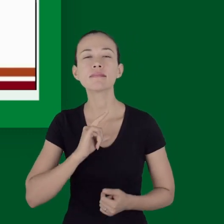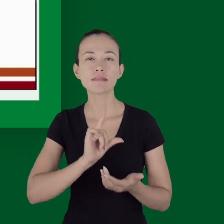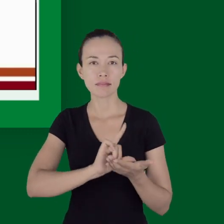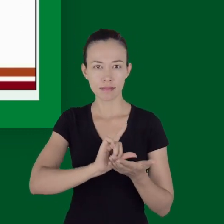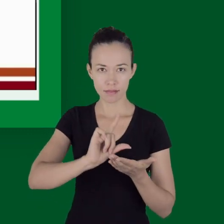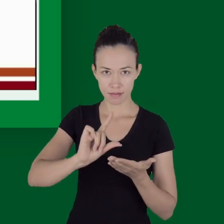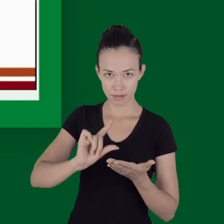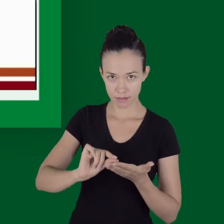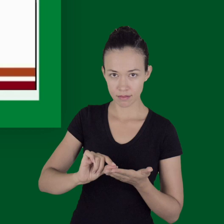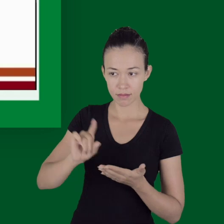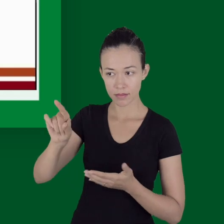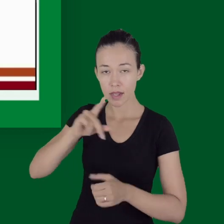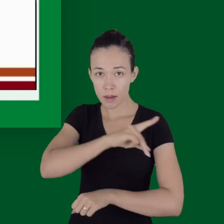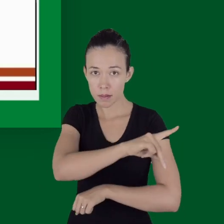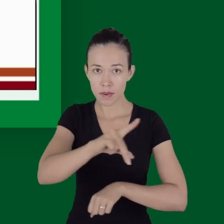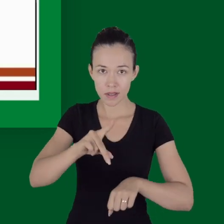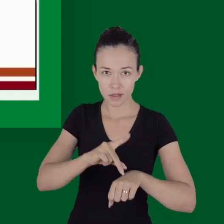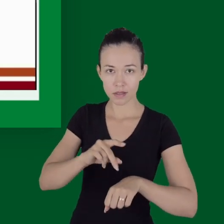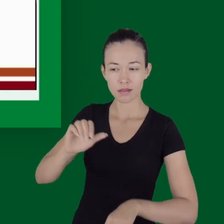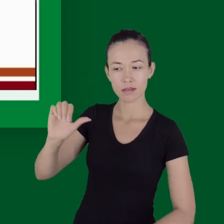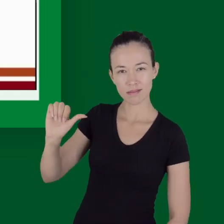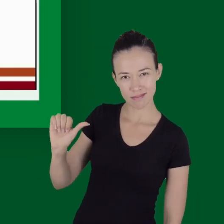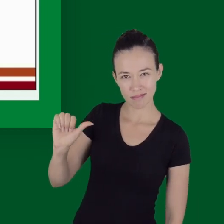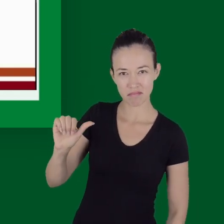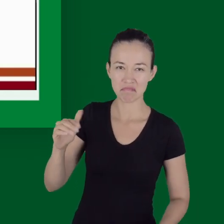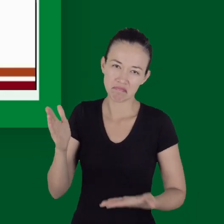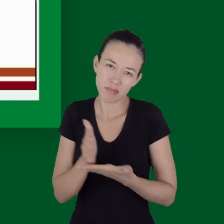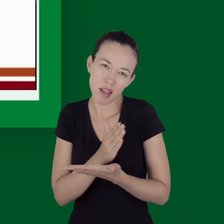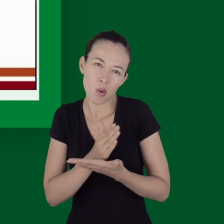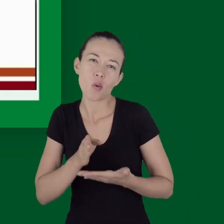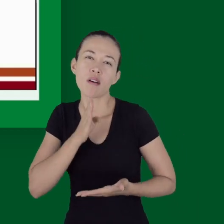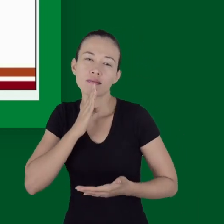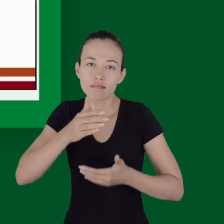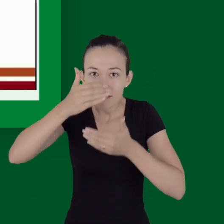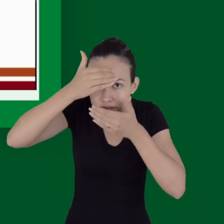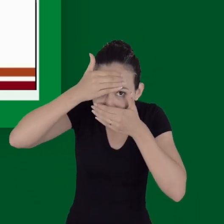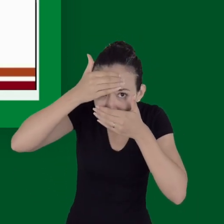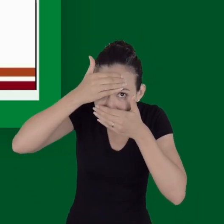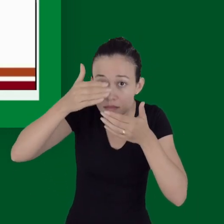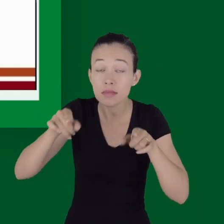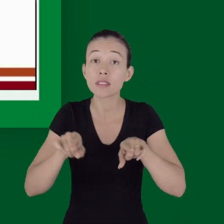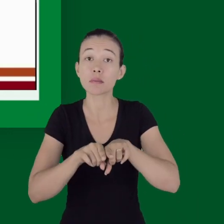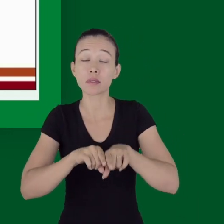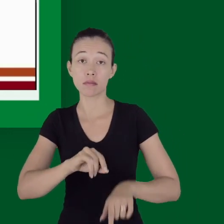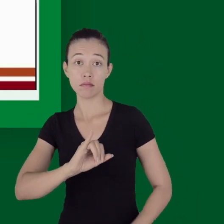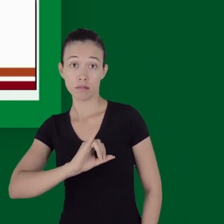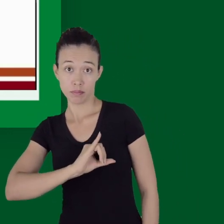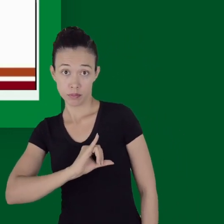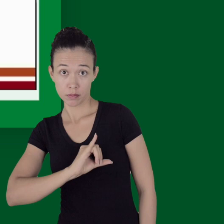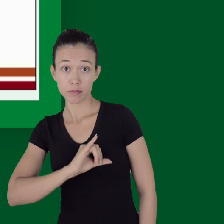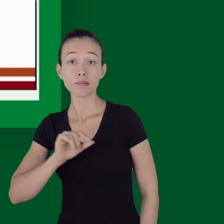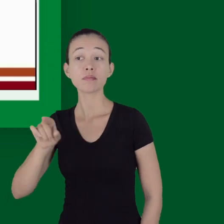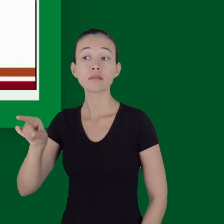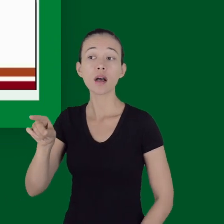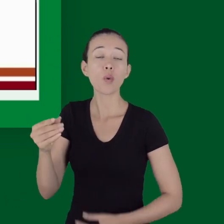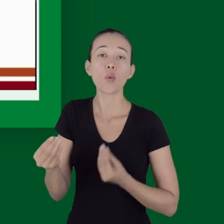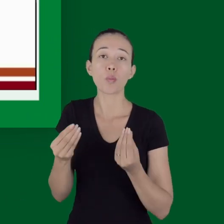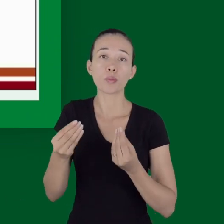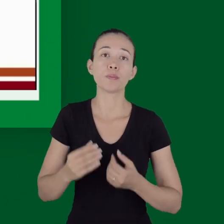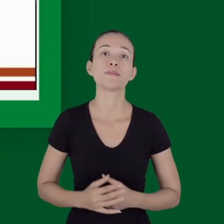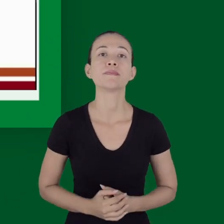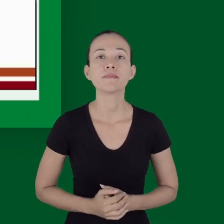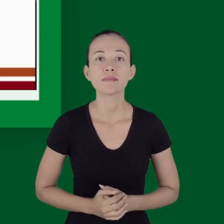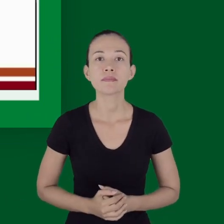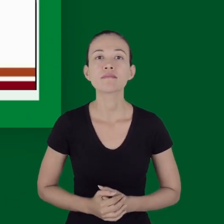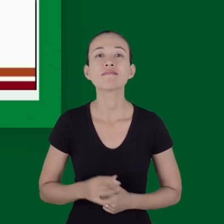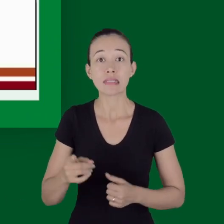Um estudo que foi realizado por militares na Guerra do Iraque e da Felia Missão mostrou uma diferença na sobrevivência quando o torniquete foi